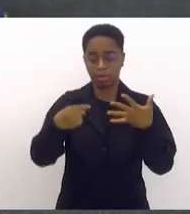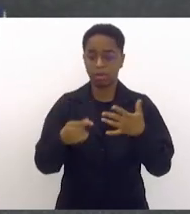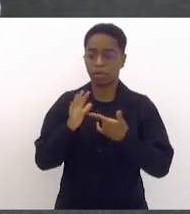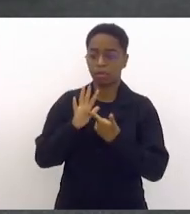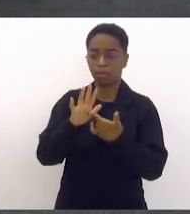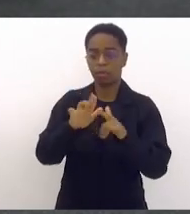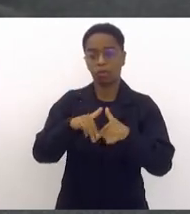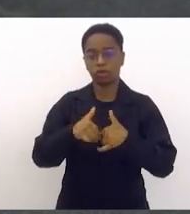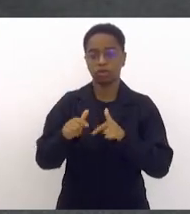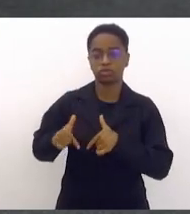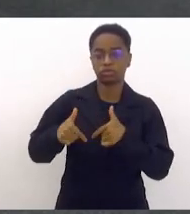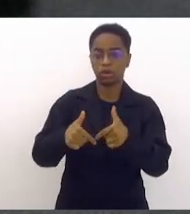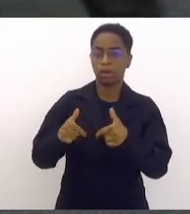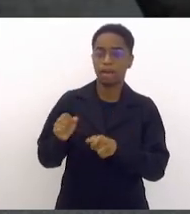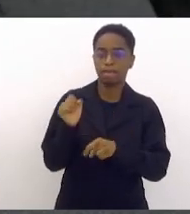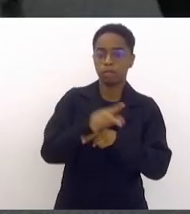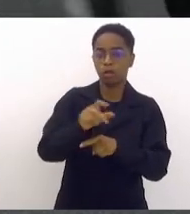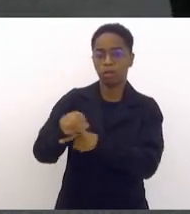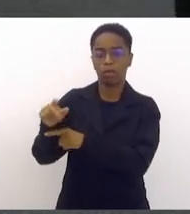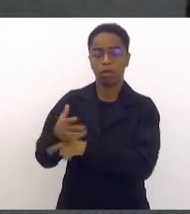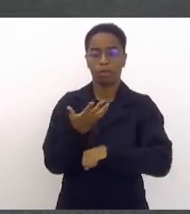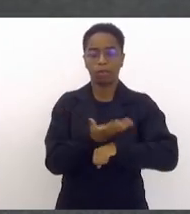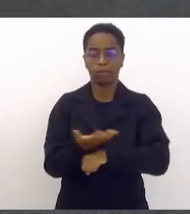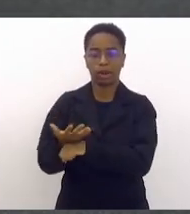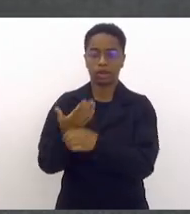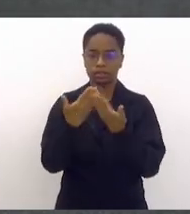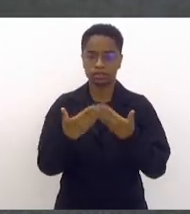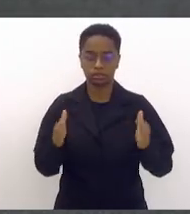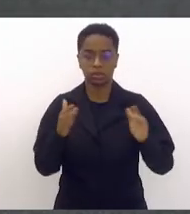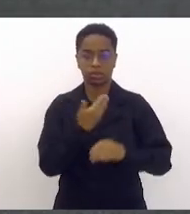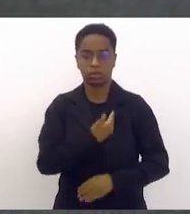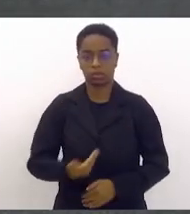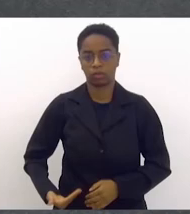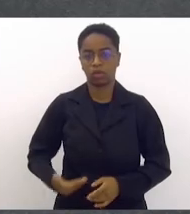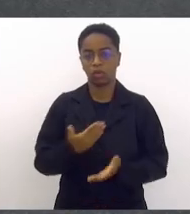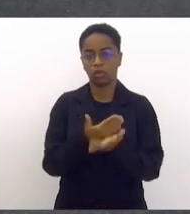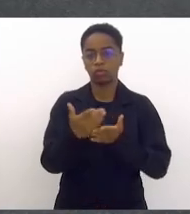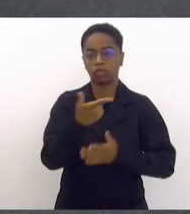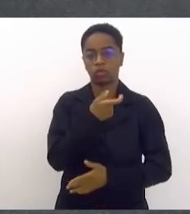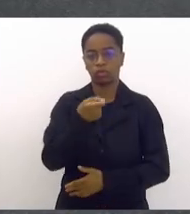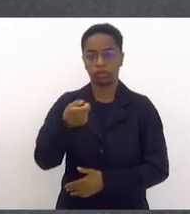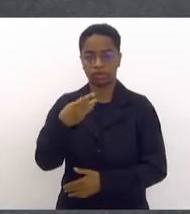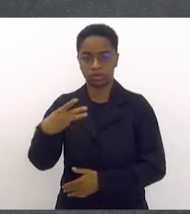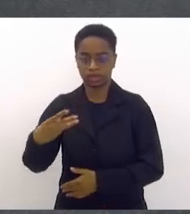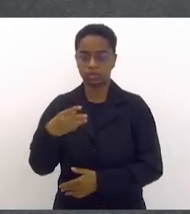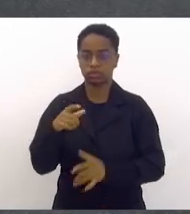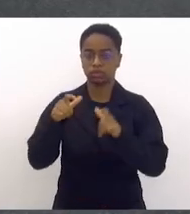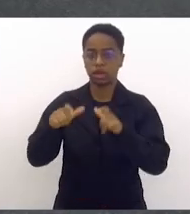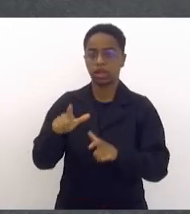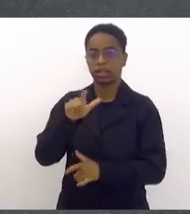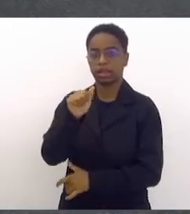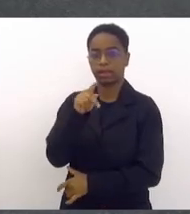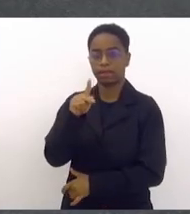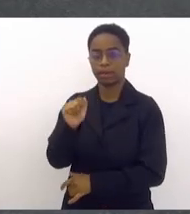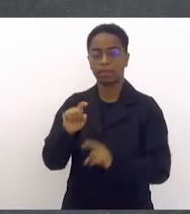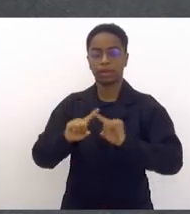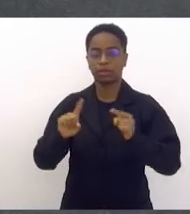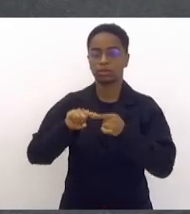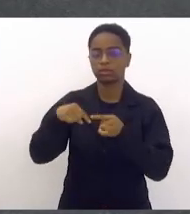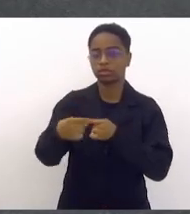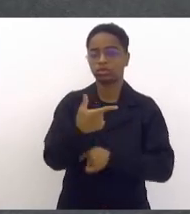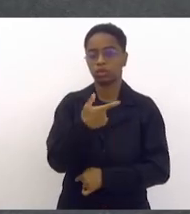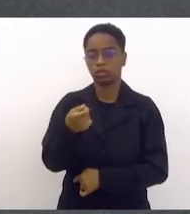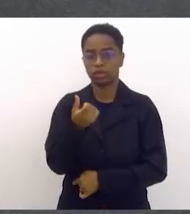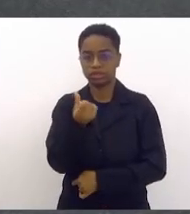dali, da ocupação da Praça Pública, que, em 2003, começou lá na Sinuca da Lapa, mas, em 2006, a